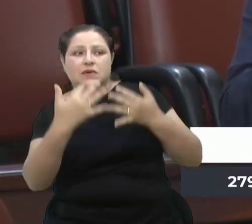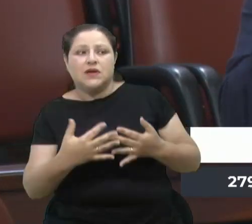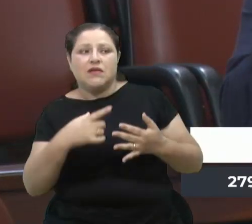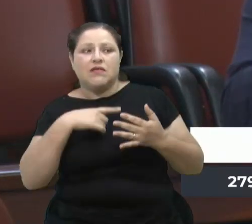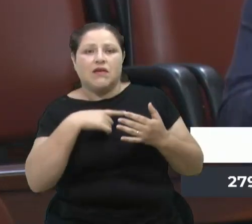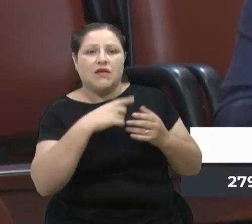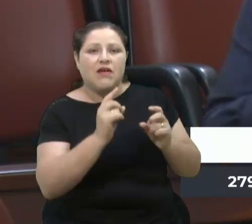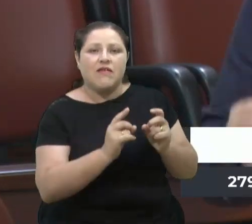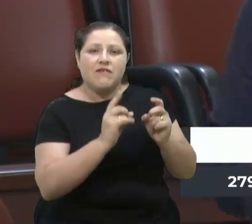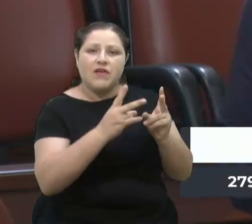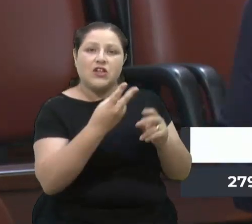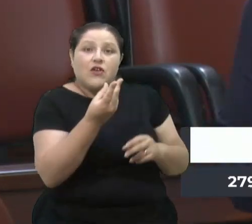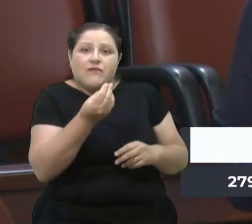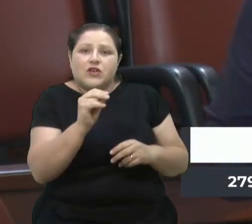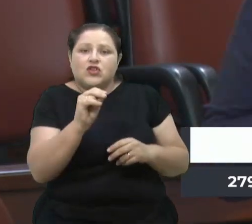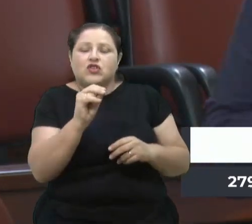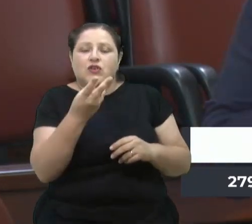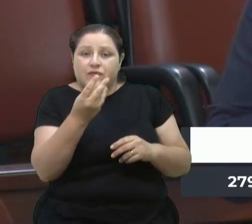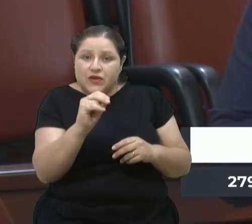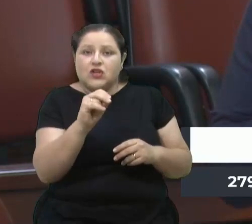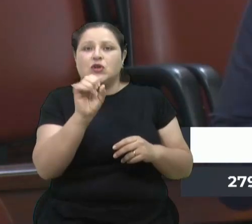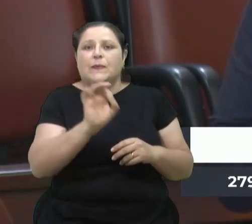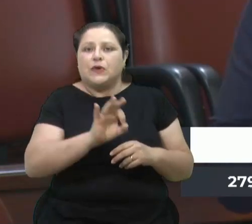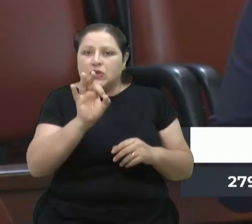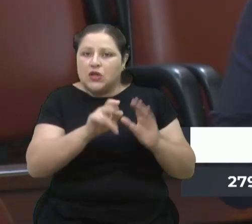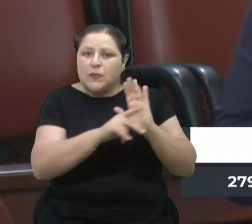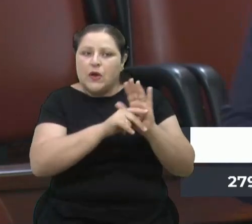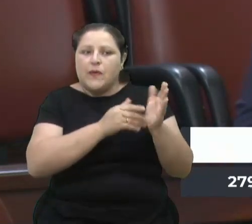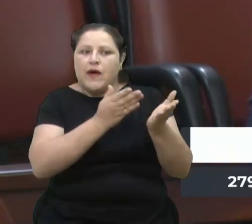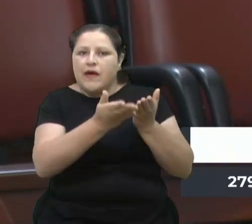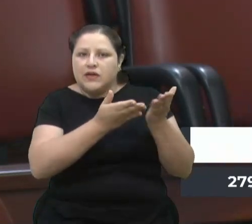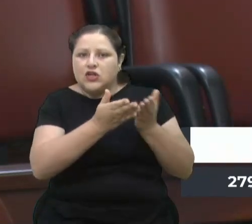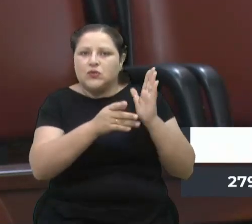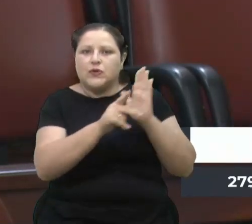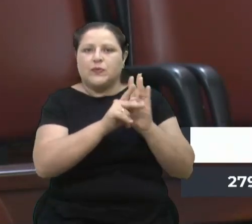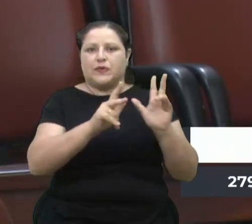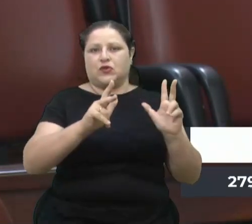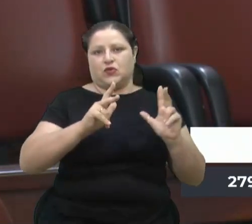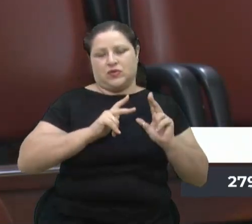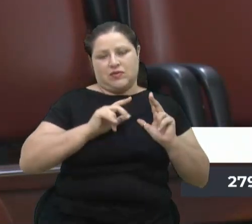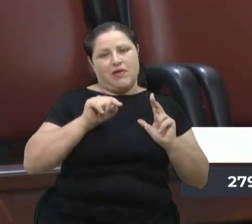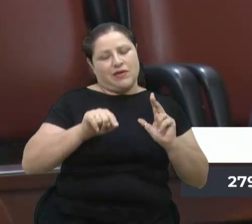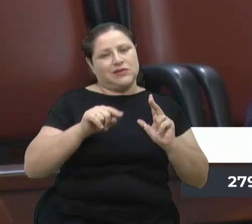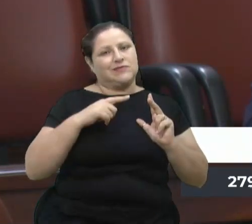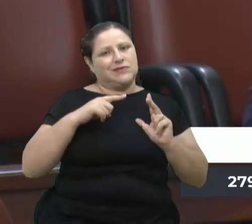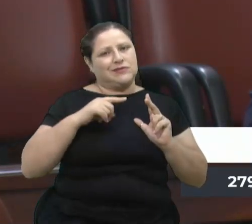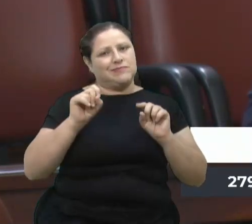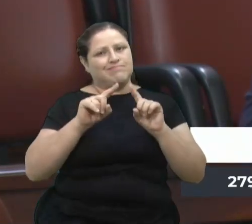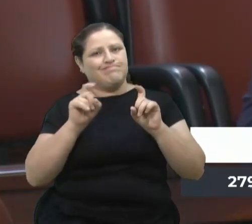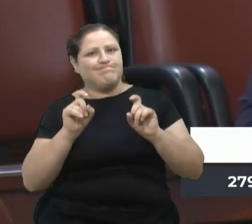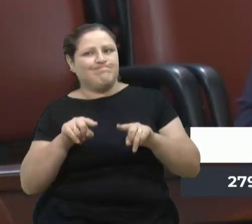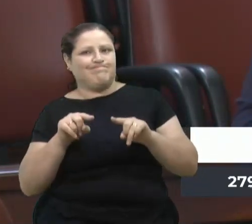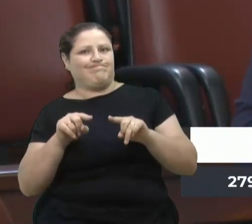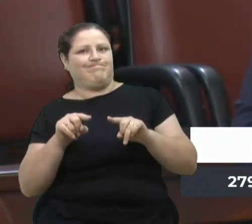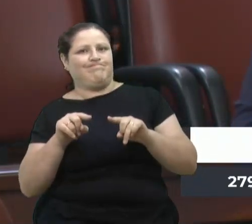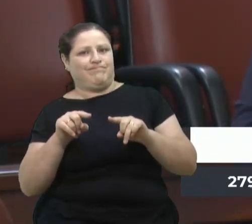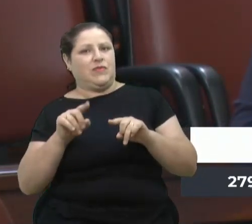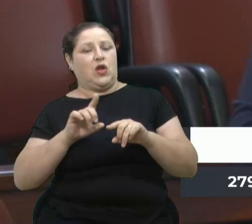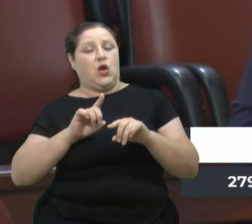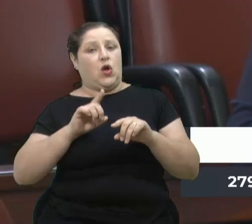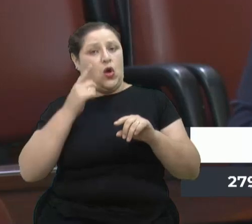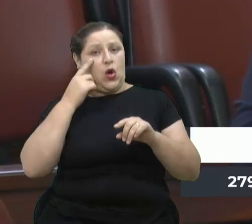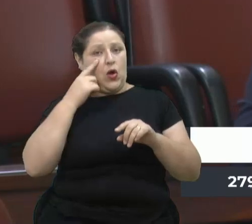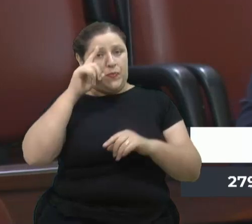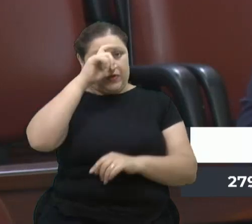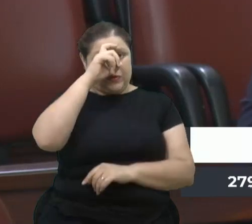seu serviço para o privado. Então aqui já começa um porém, vereador Cadore, o Hospital Pompeia hoje,